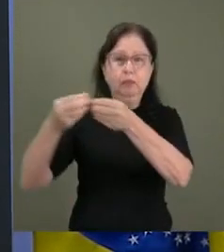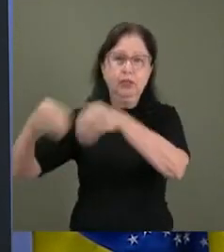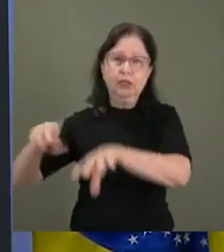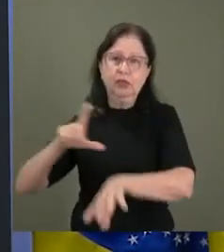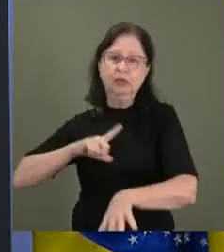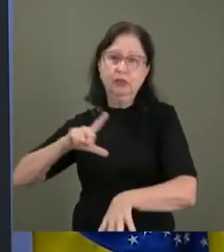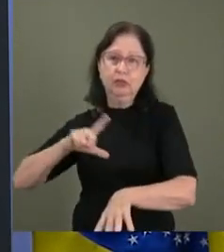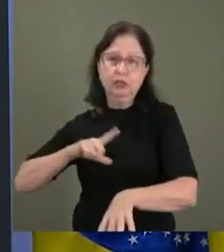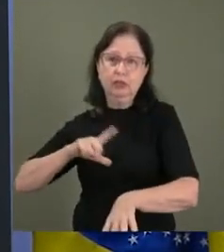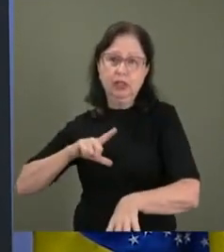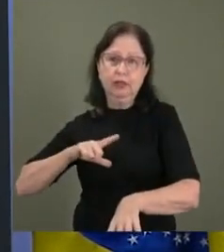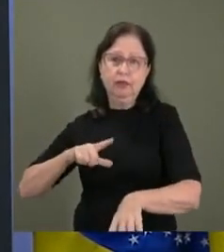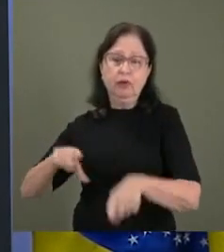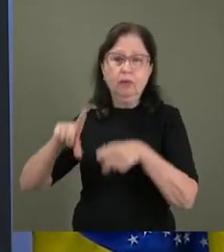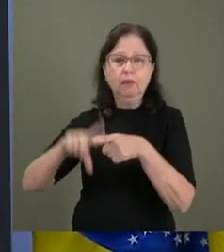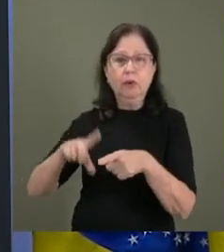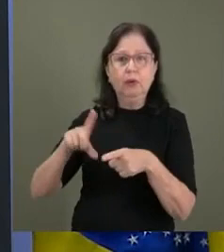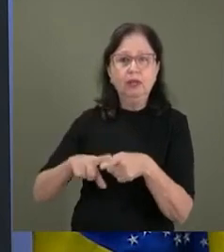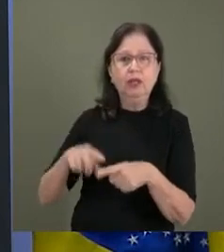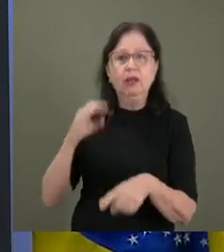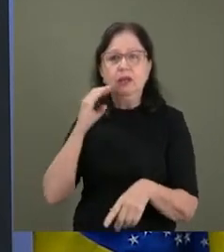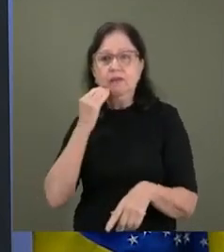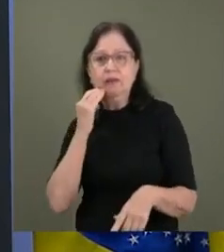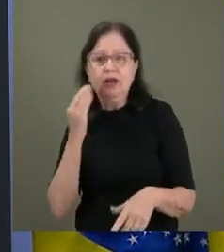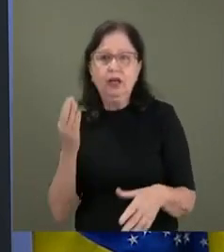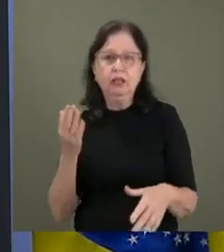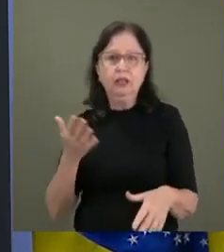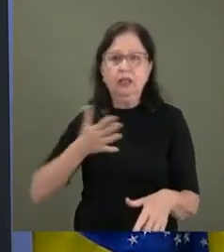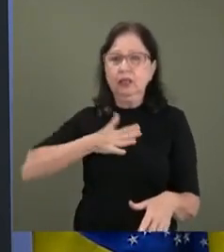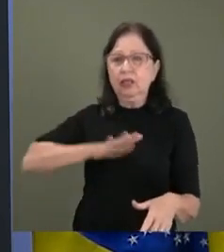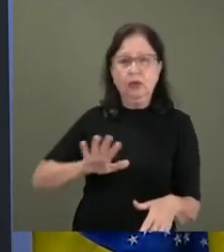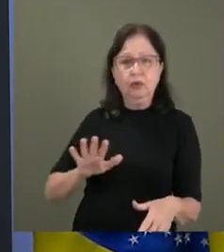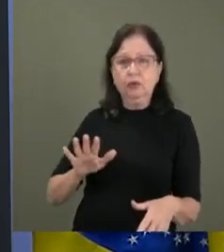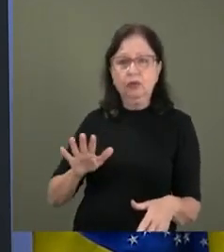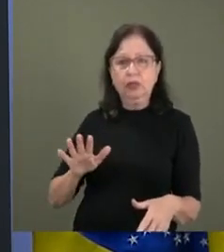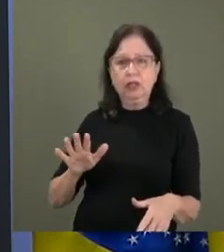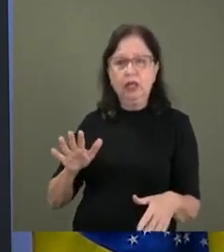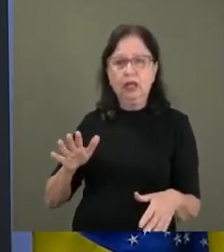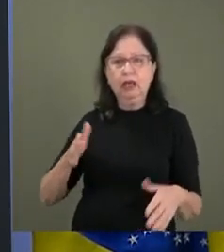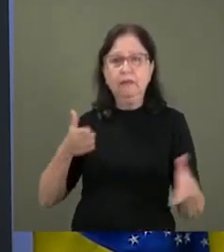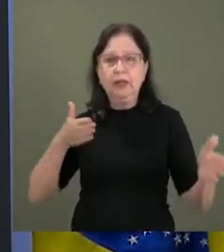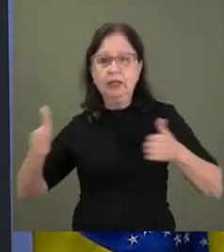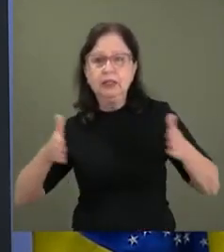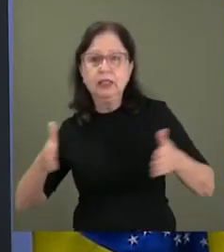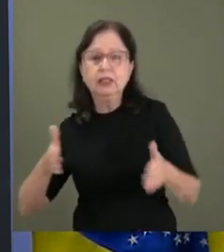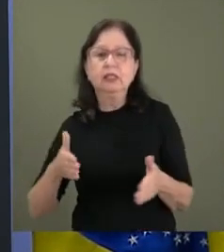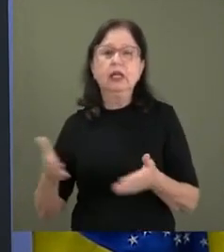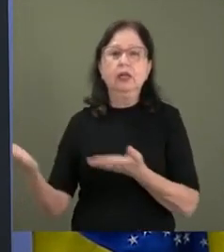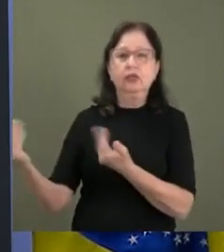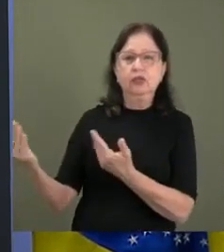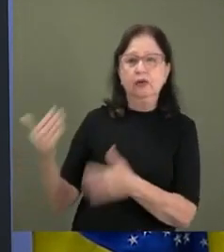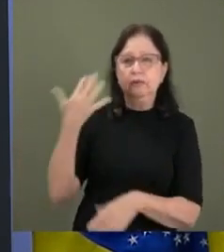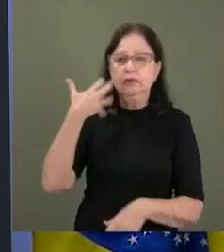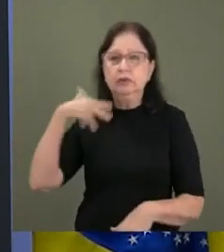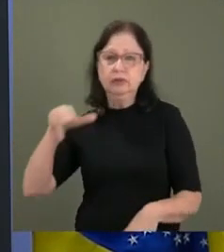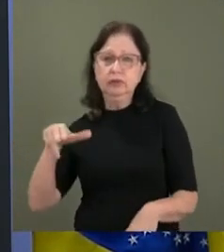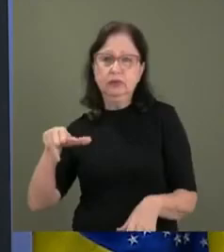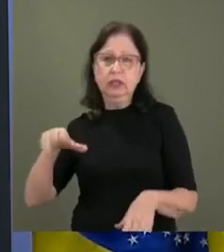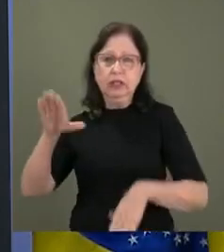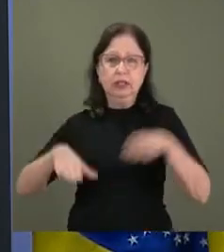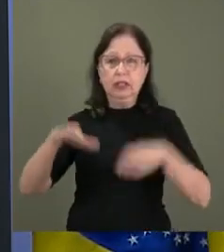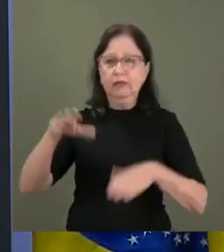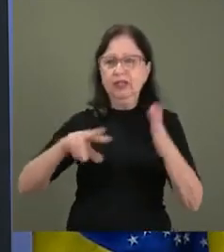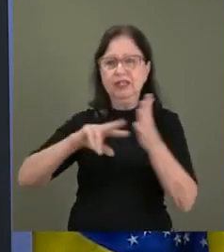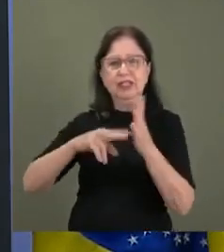regulação de Betis e facilitar o acesso de crianças e adolescentes a mecanismos que, se não são apostas, como eles dizem, são